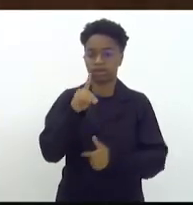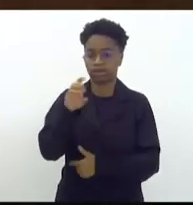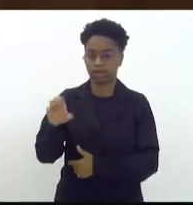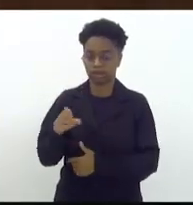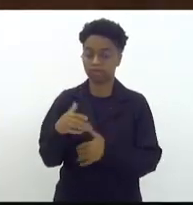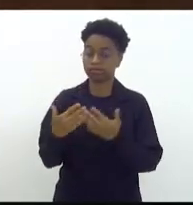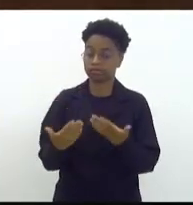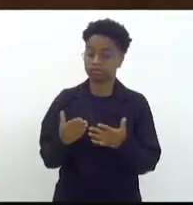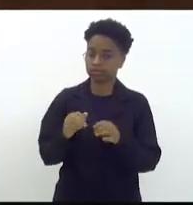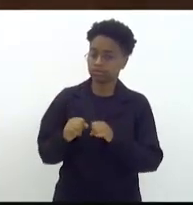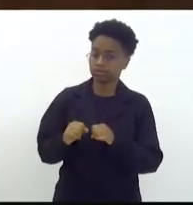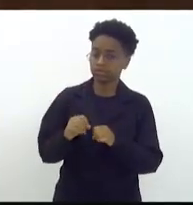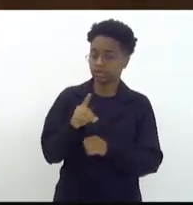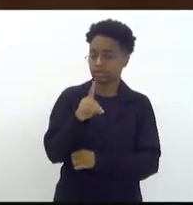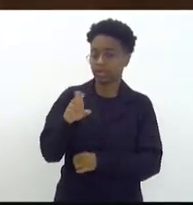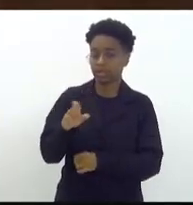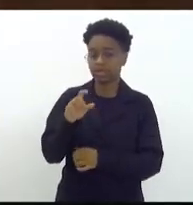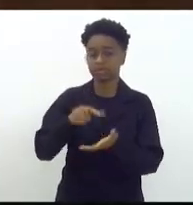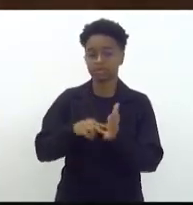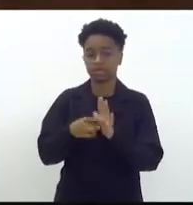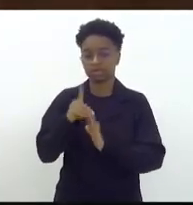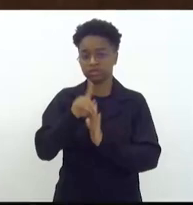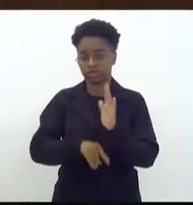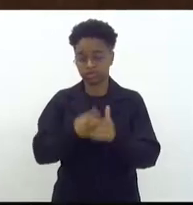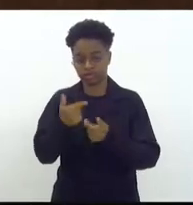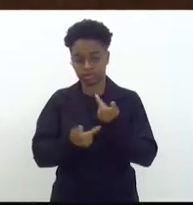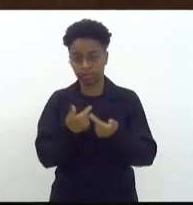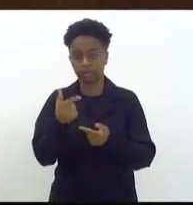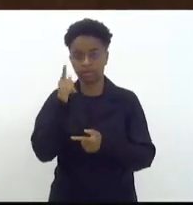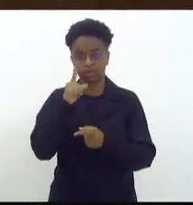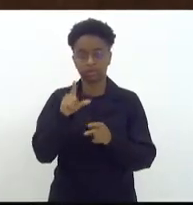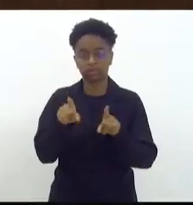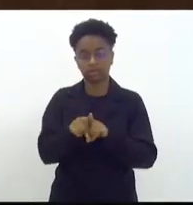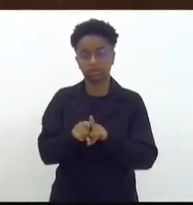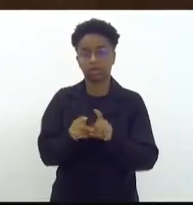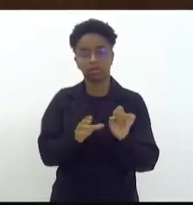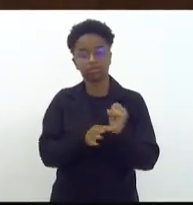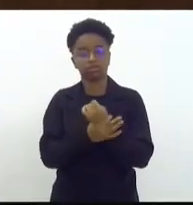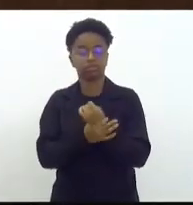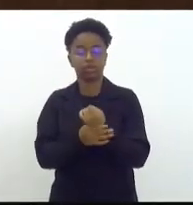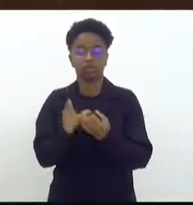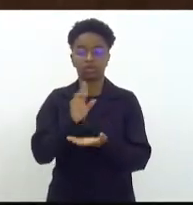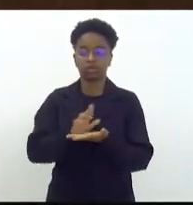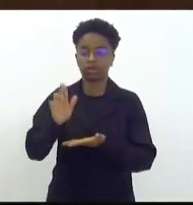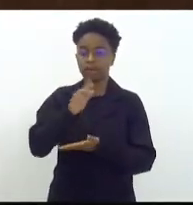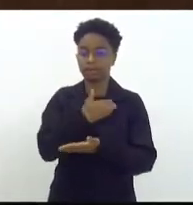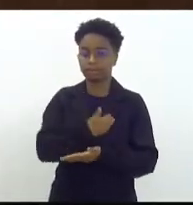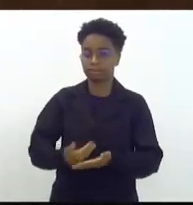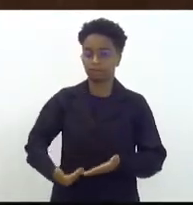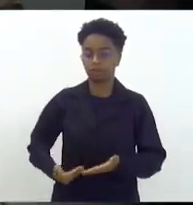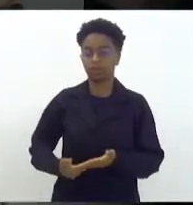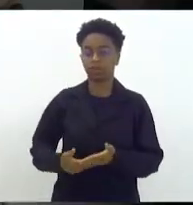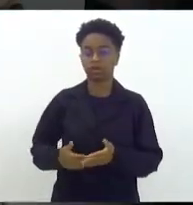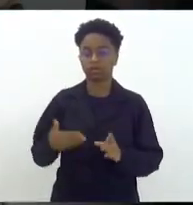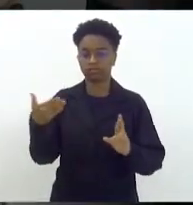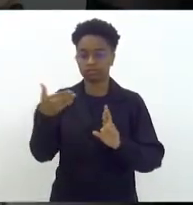Dedicação exclusiva é direito trabalhista e garantia de universidade pública socialmente referenciada.